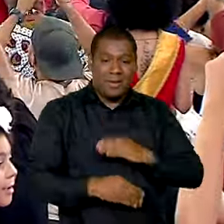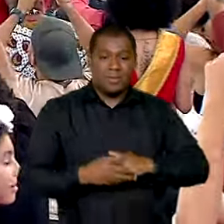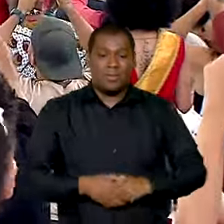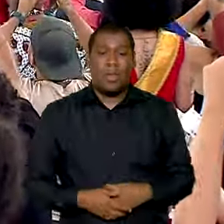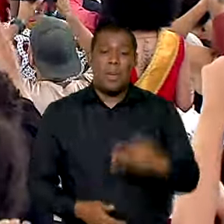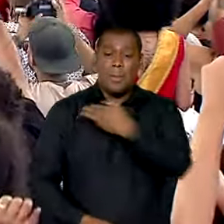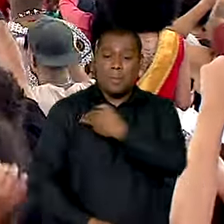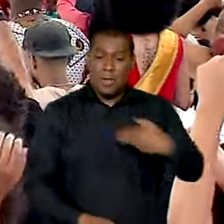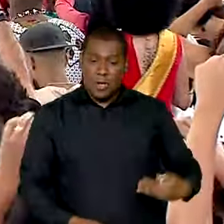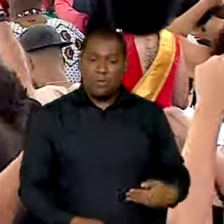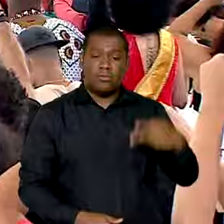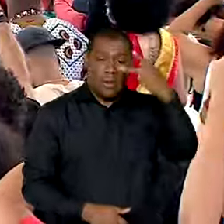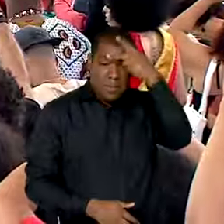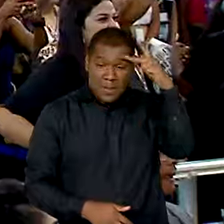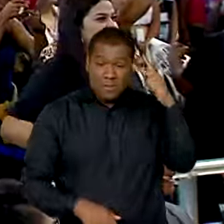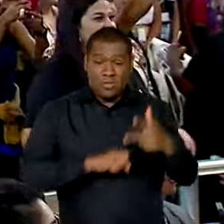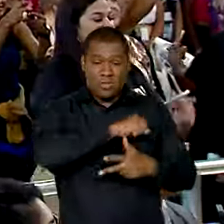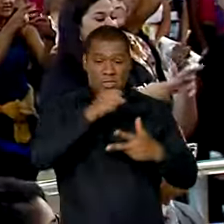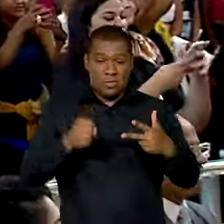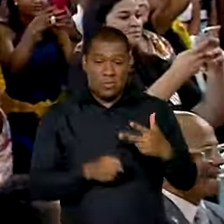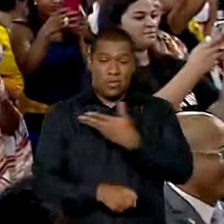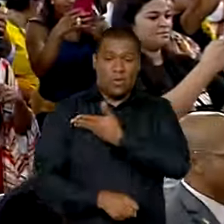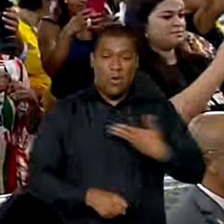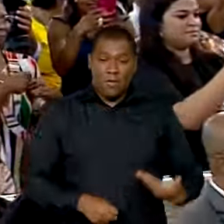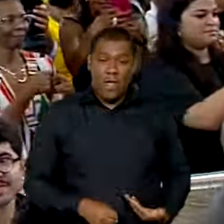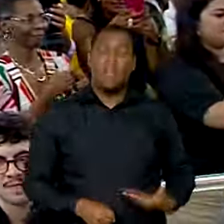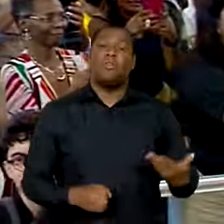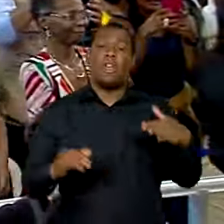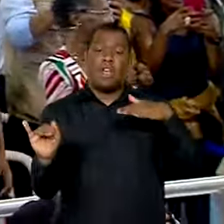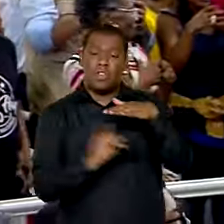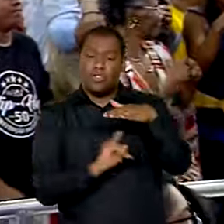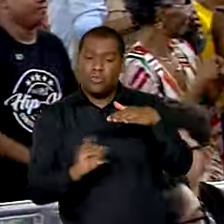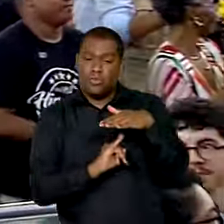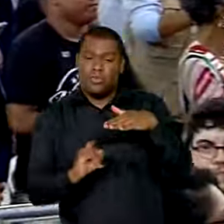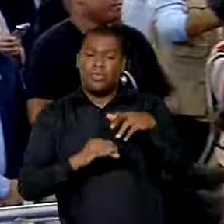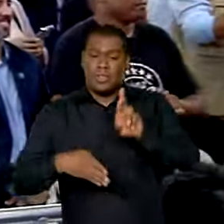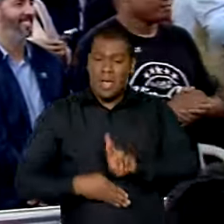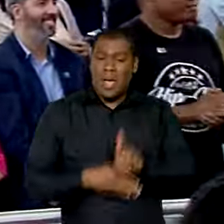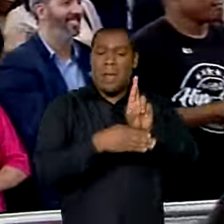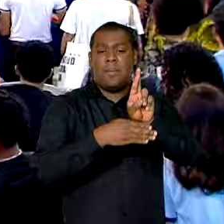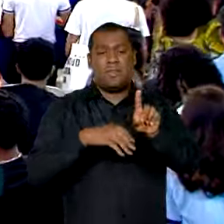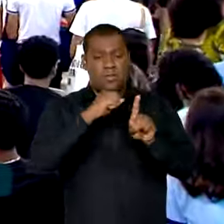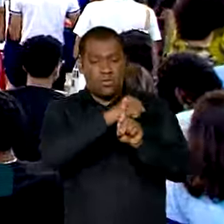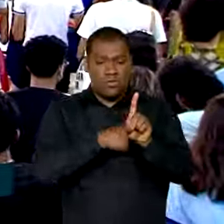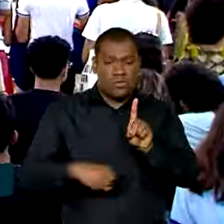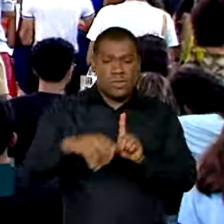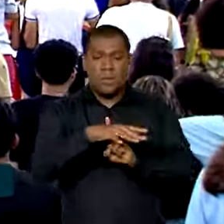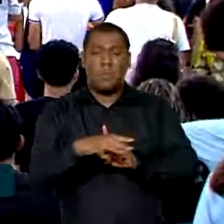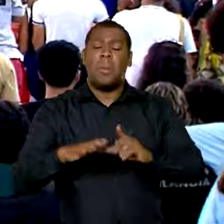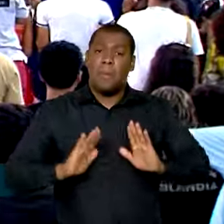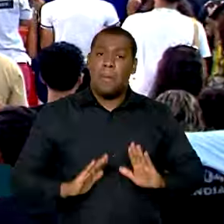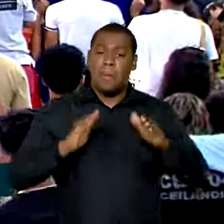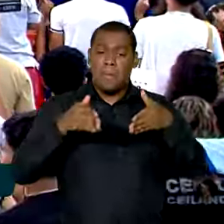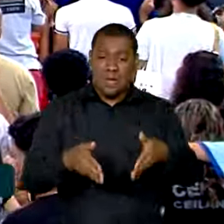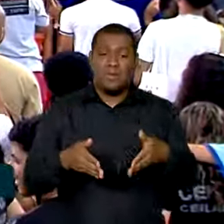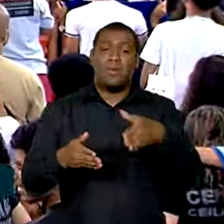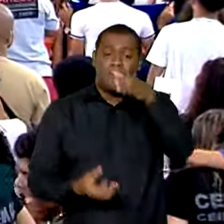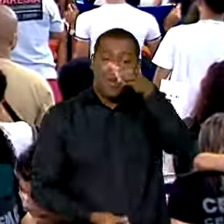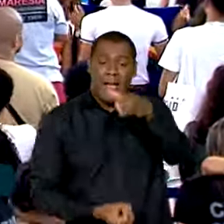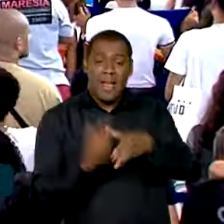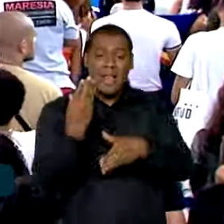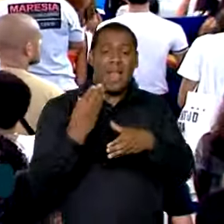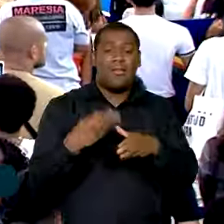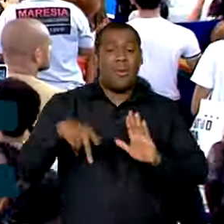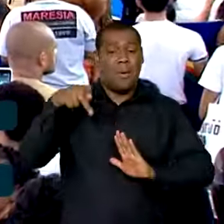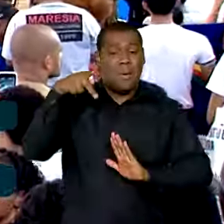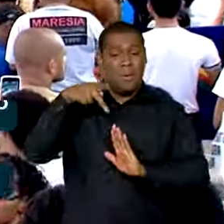Ministros, autoridades, ONGs, estudantes e representantes da sociedade participaram do lançamento